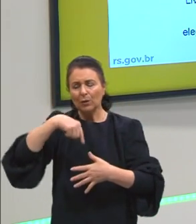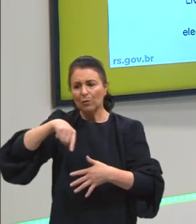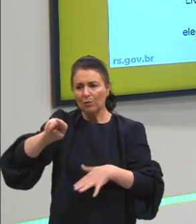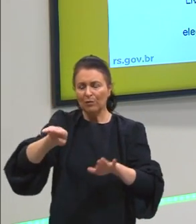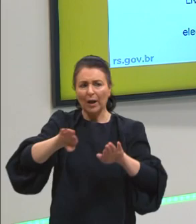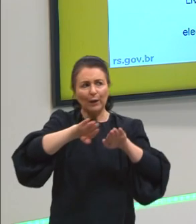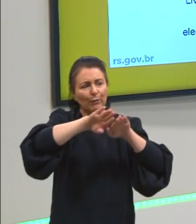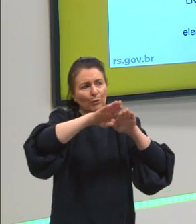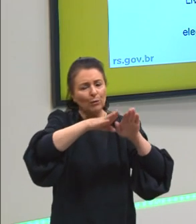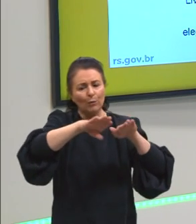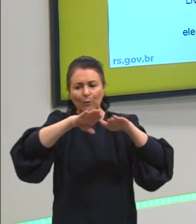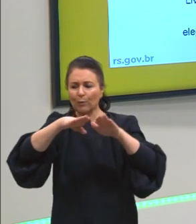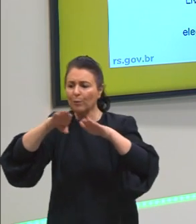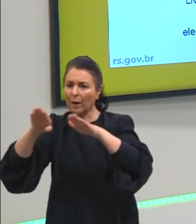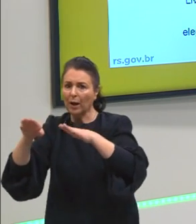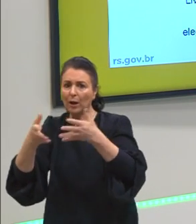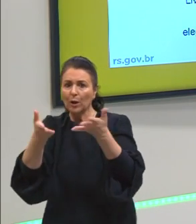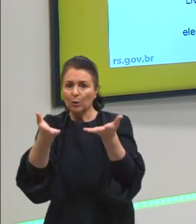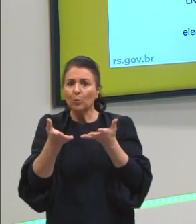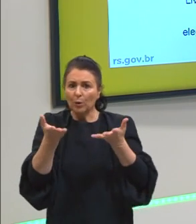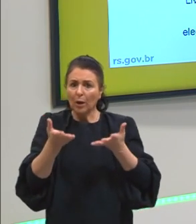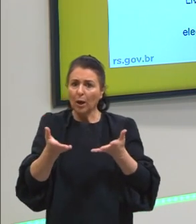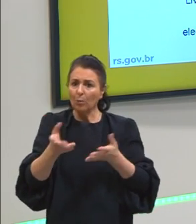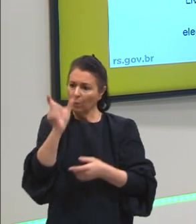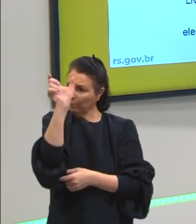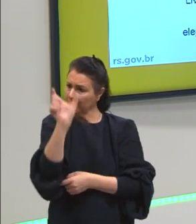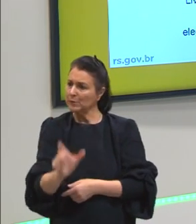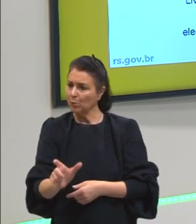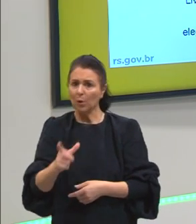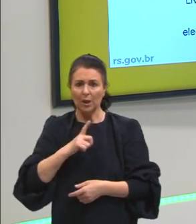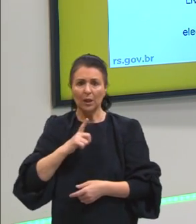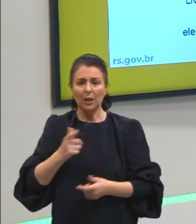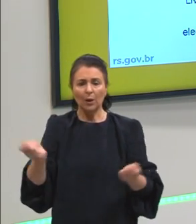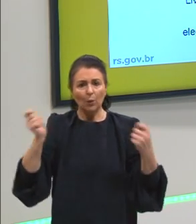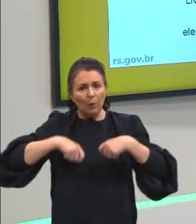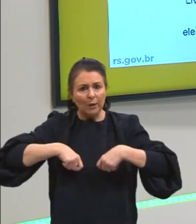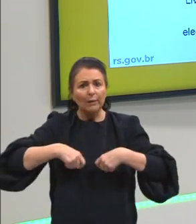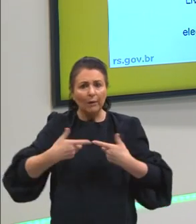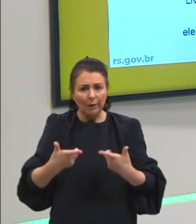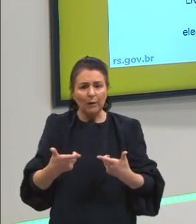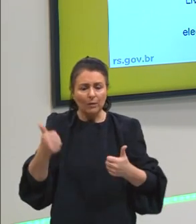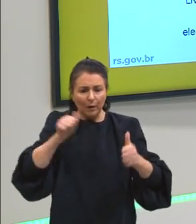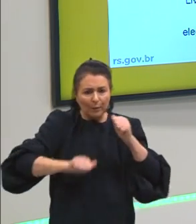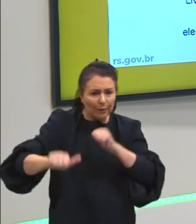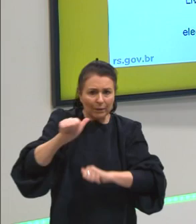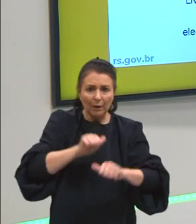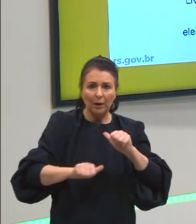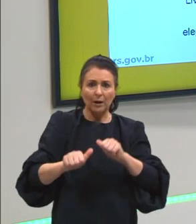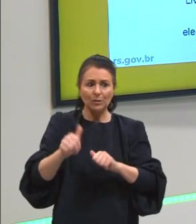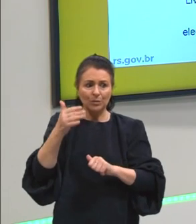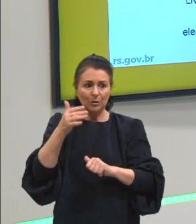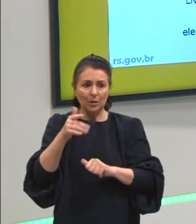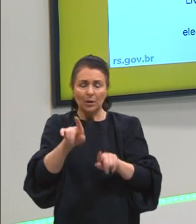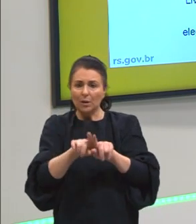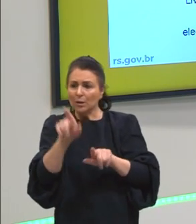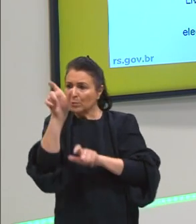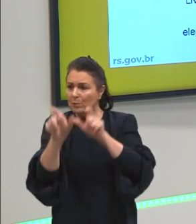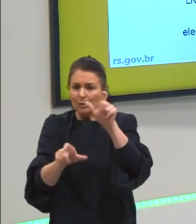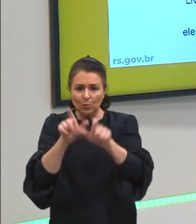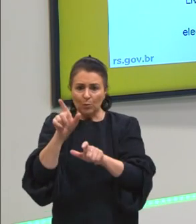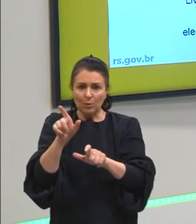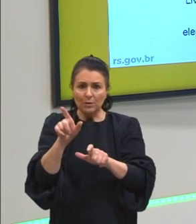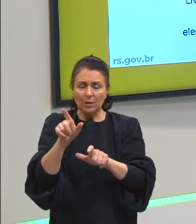mar, você quer um capitão qualificado e ele argumentava que nem sempre as pessoas estavam qualificadas para eleger o seu melhor